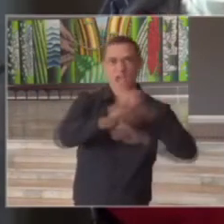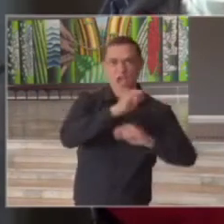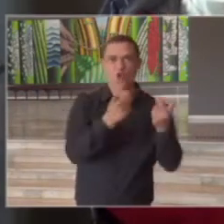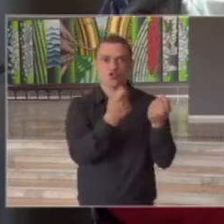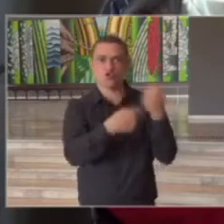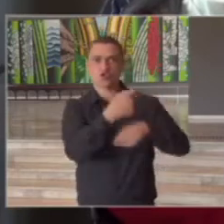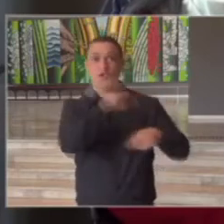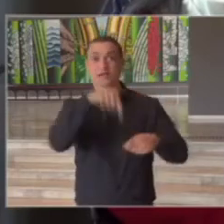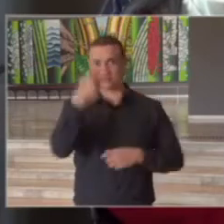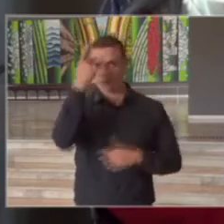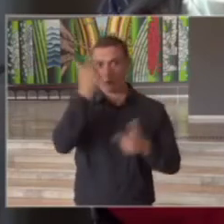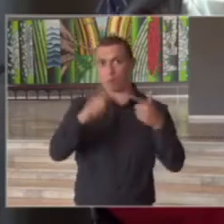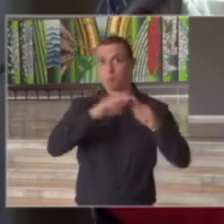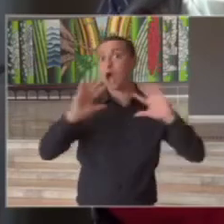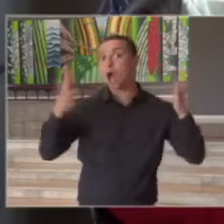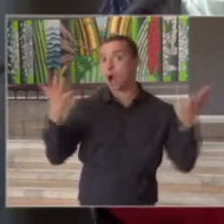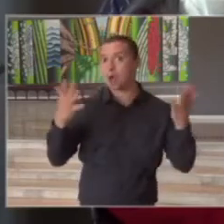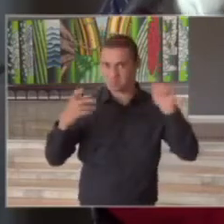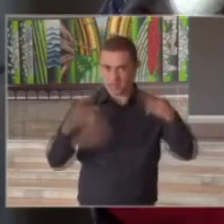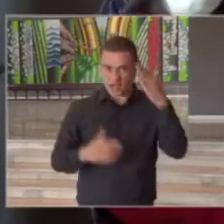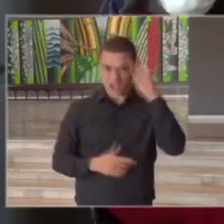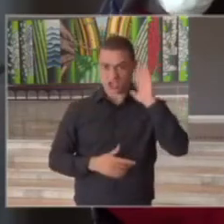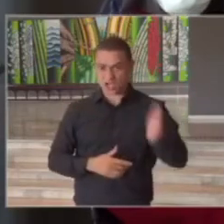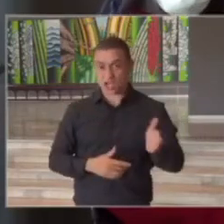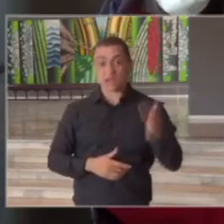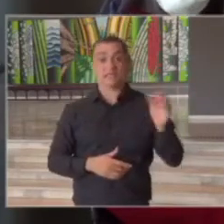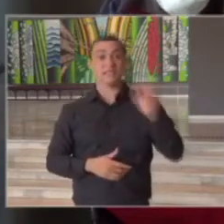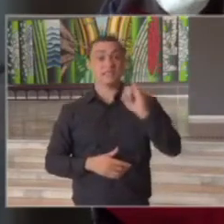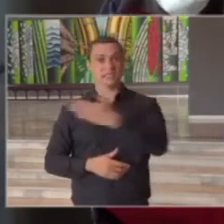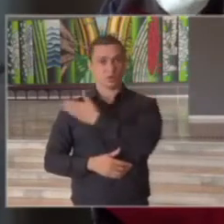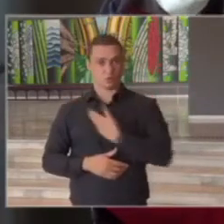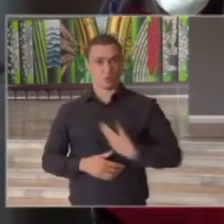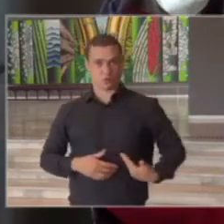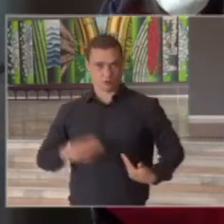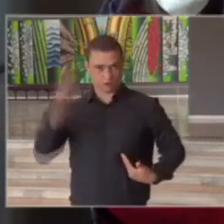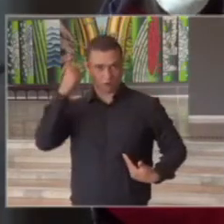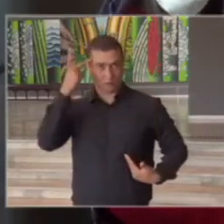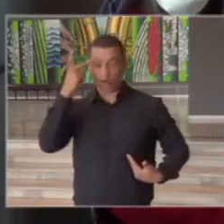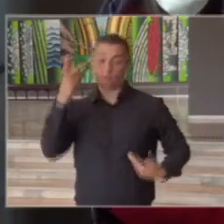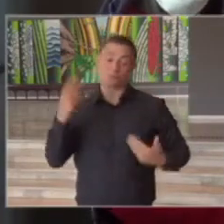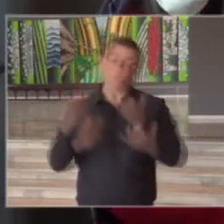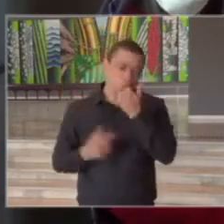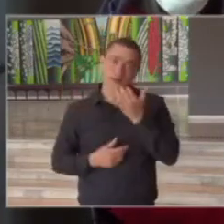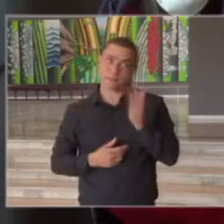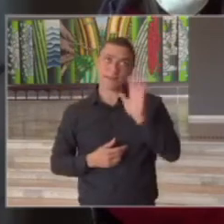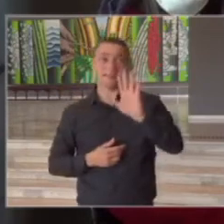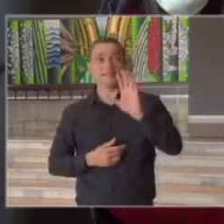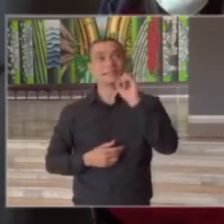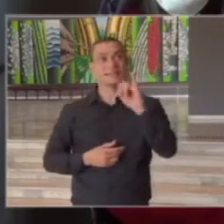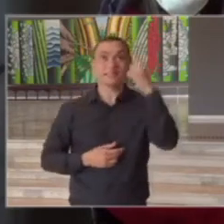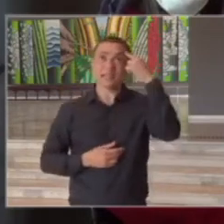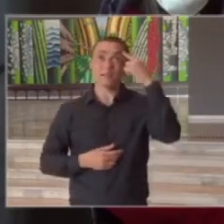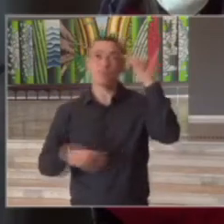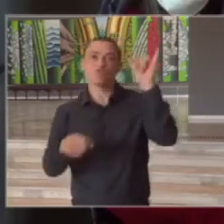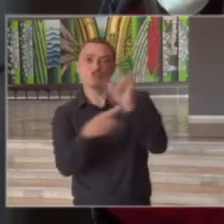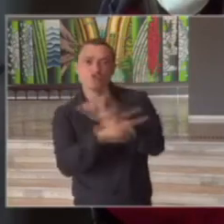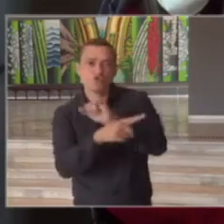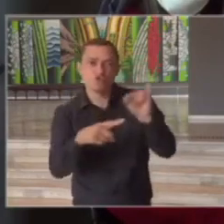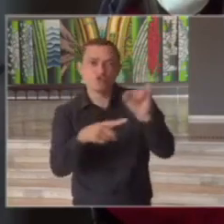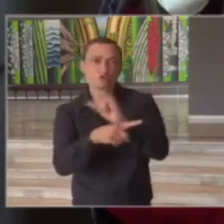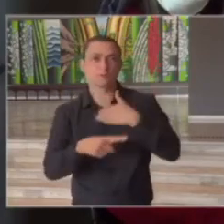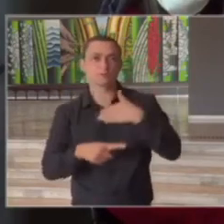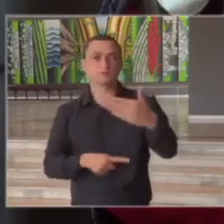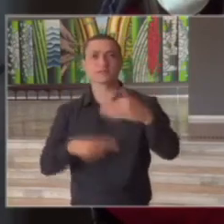em São Paulo e se o governo está caminhando para o governo não mas se há uma estratégia para uma